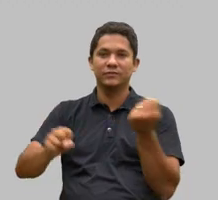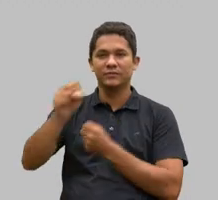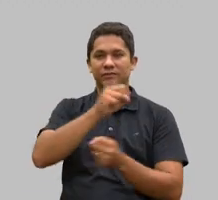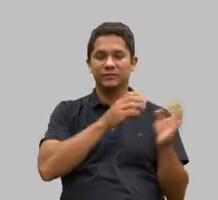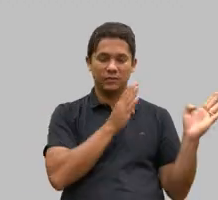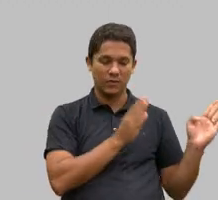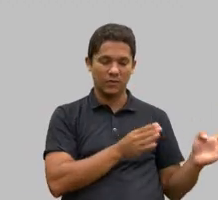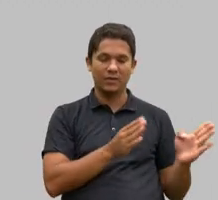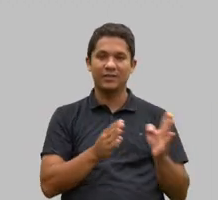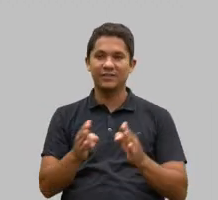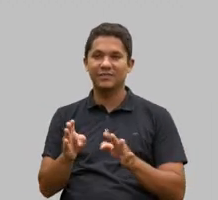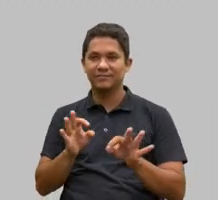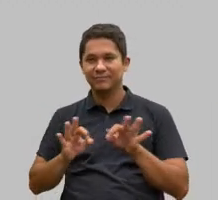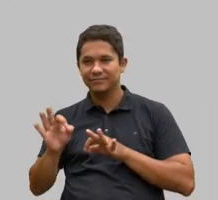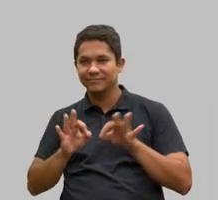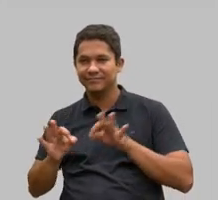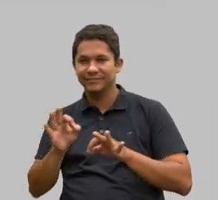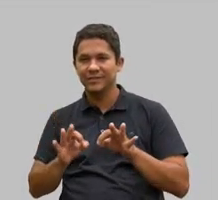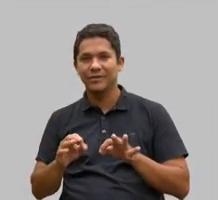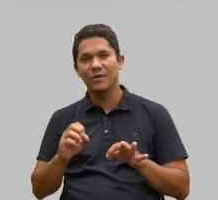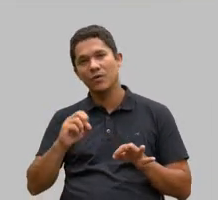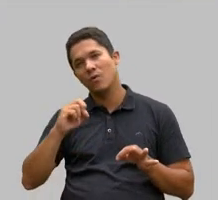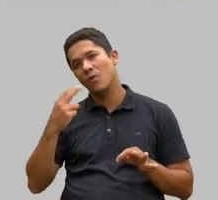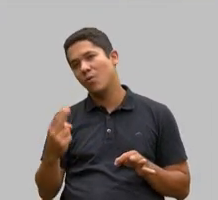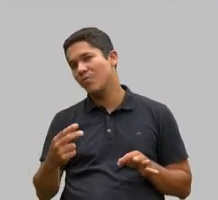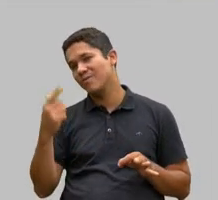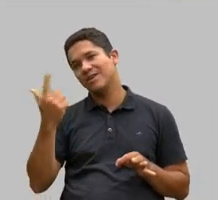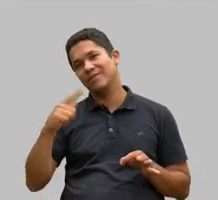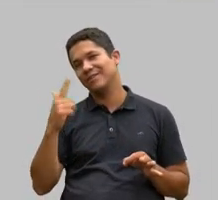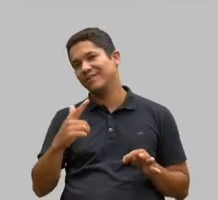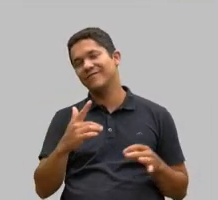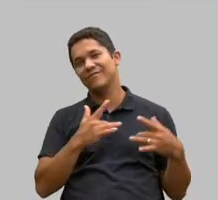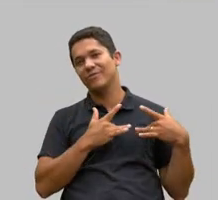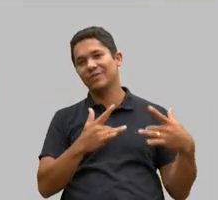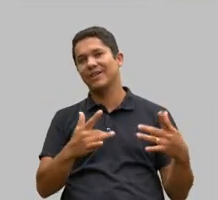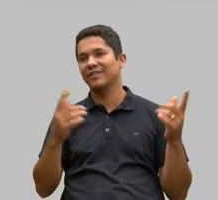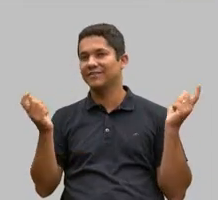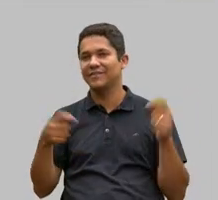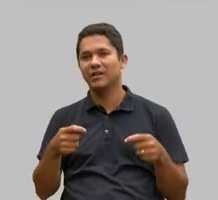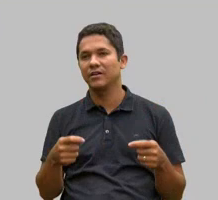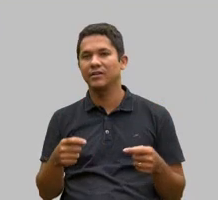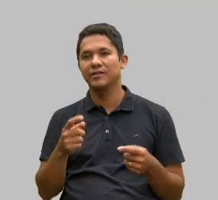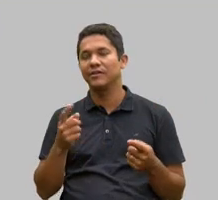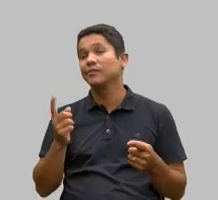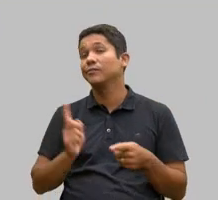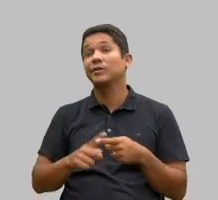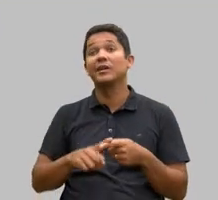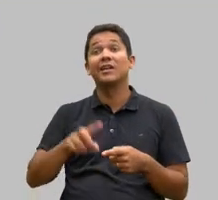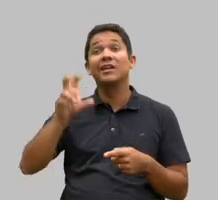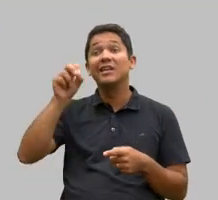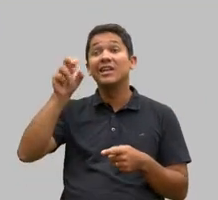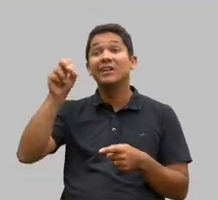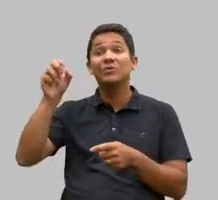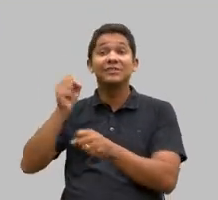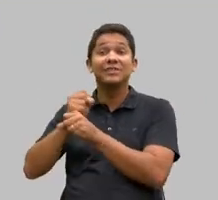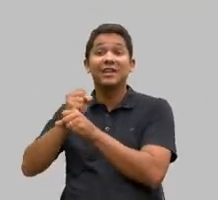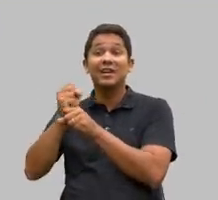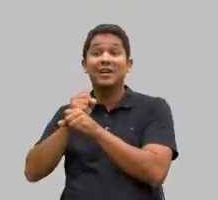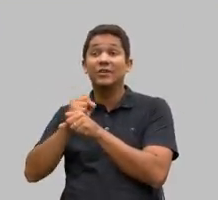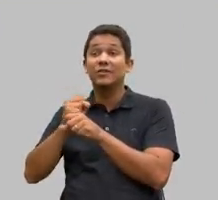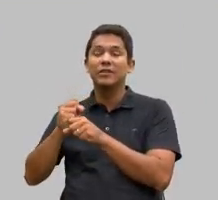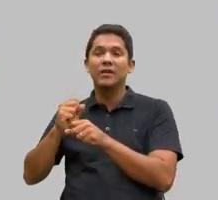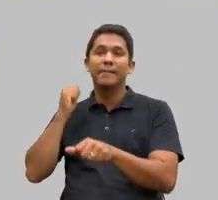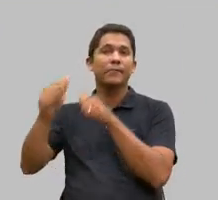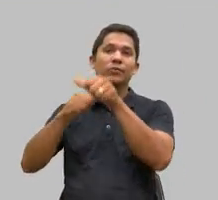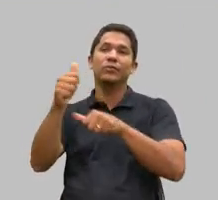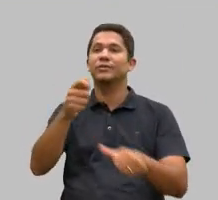ou não há voluntariado que chegue, porque já foram 500 anos e não mudamos a realidade. Então, o Pires na